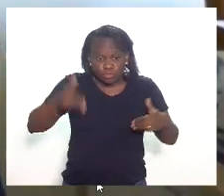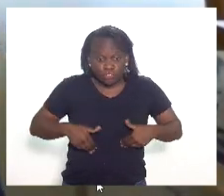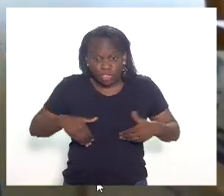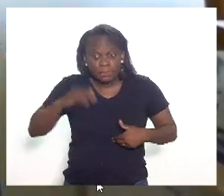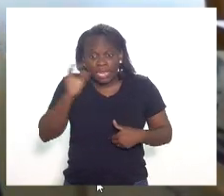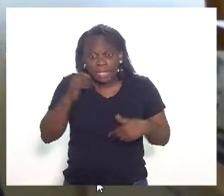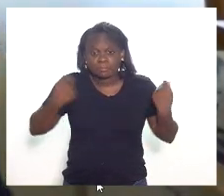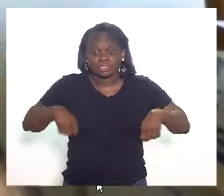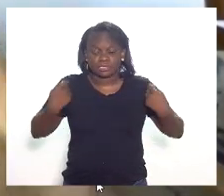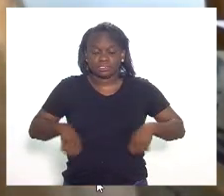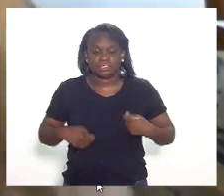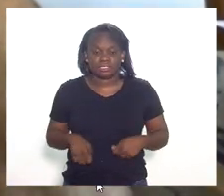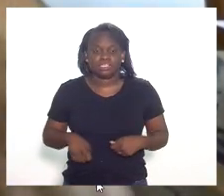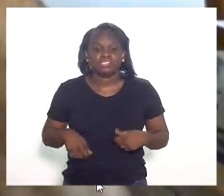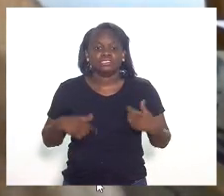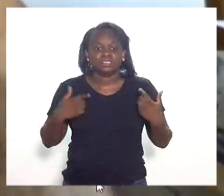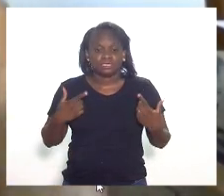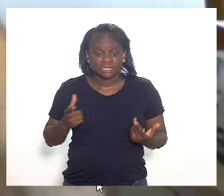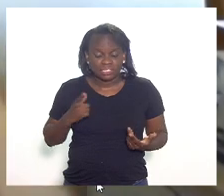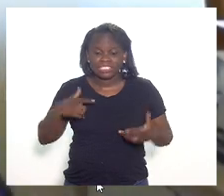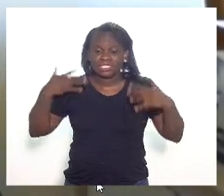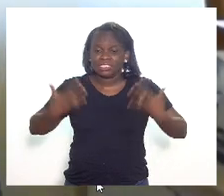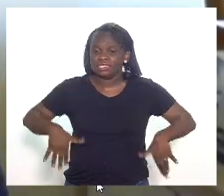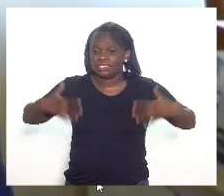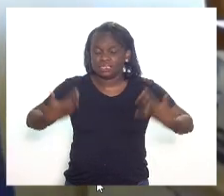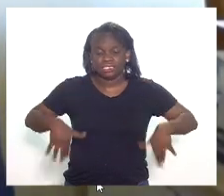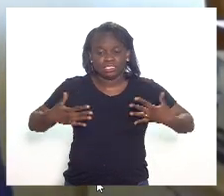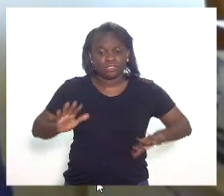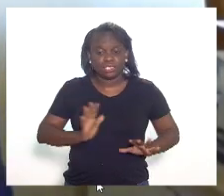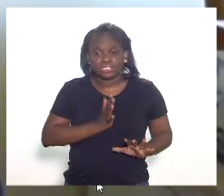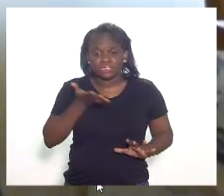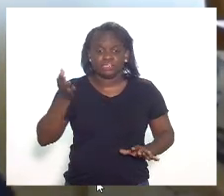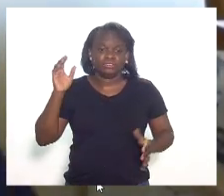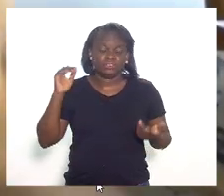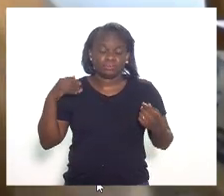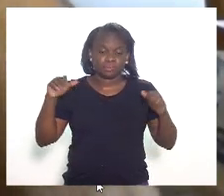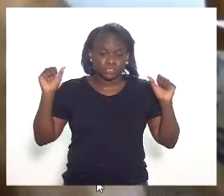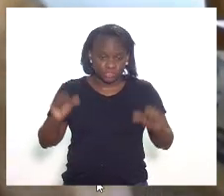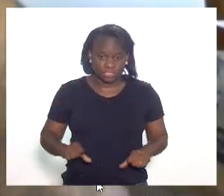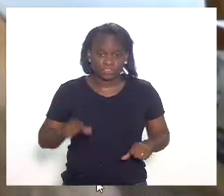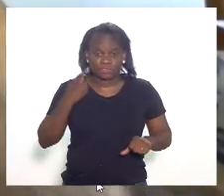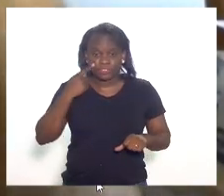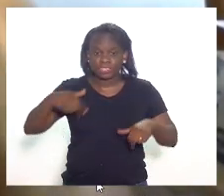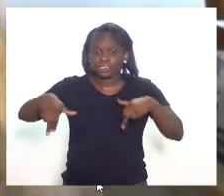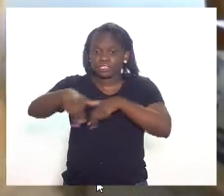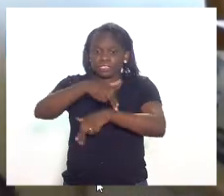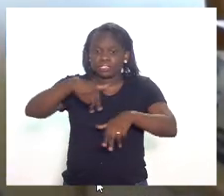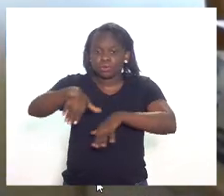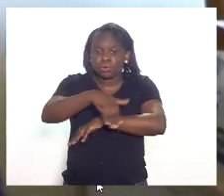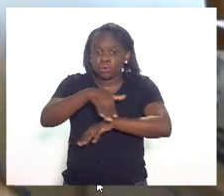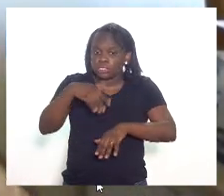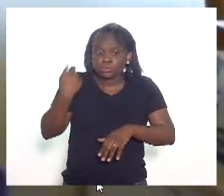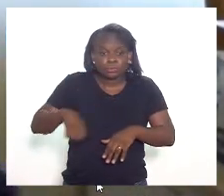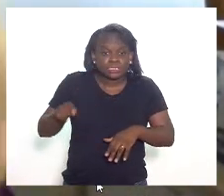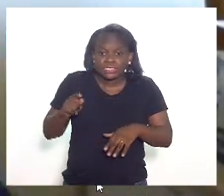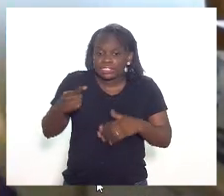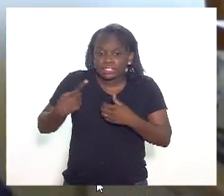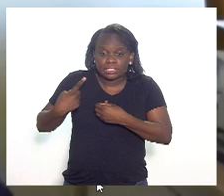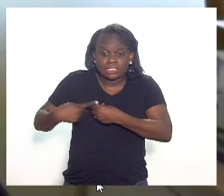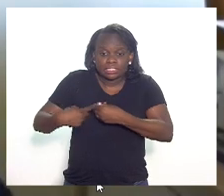pressa. A situação é desesperadora. Basta andar aqui pelas ruas, não precisa ser nem da